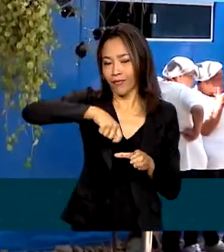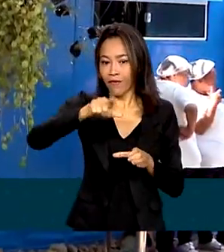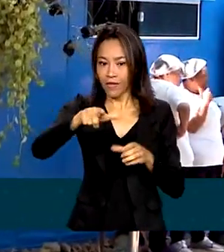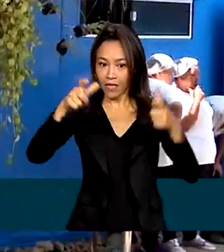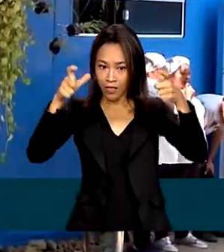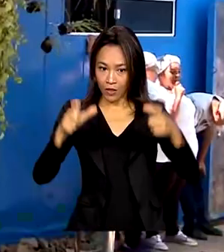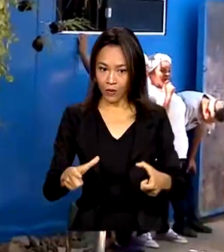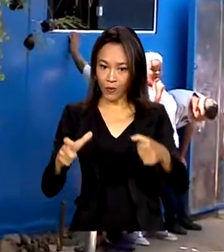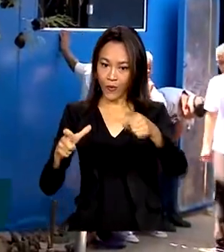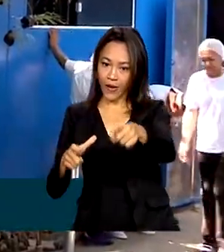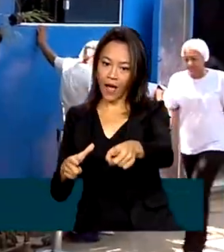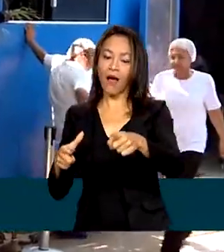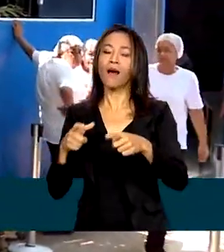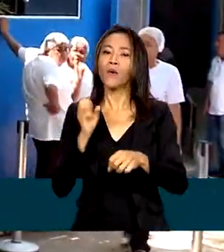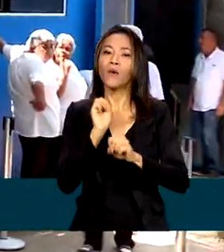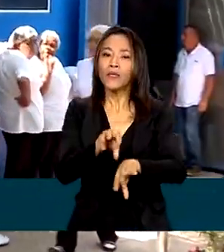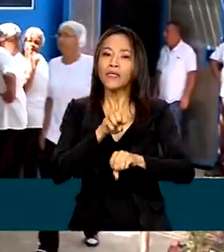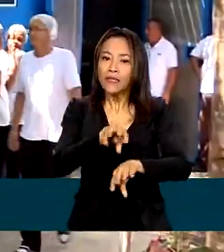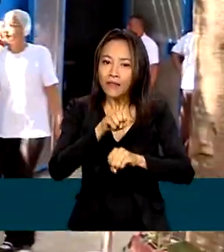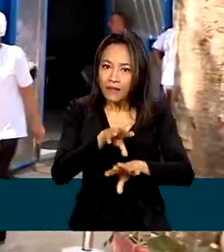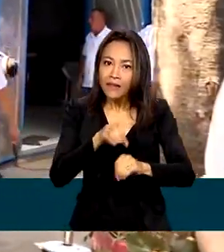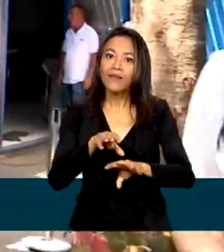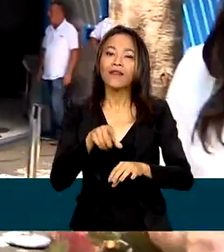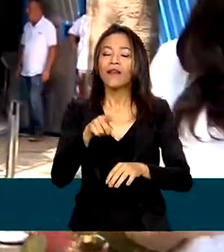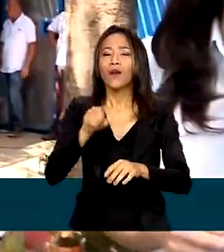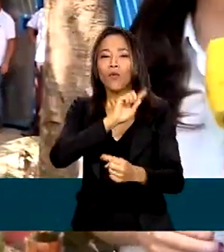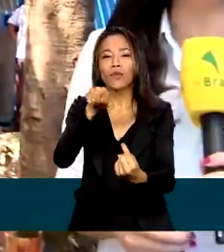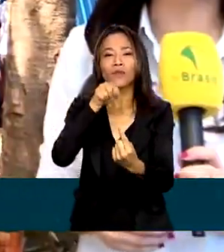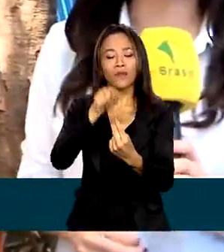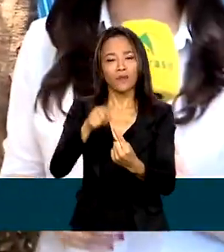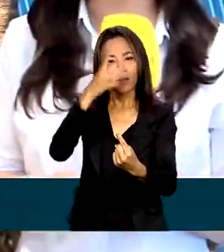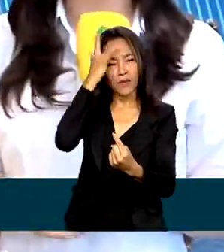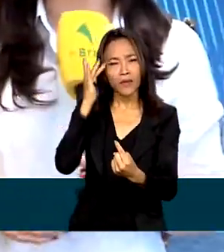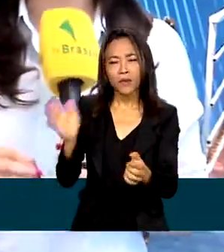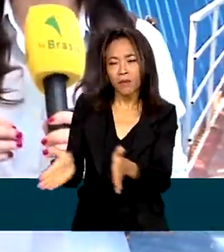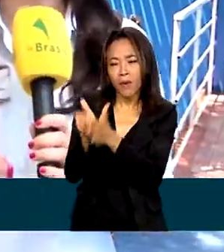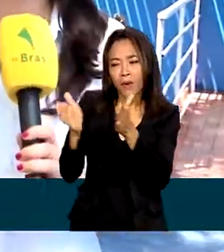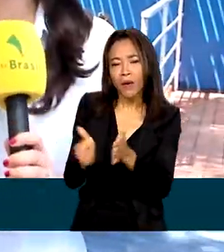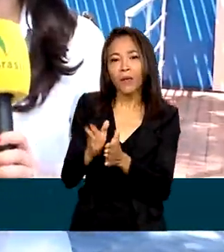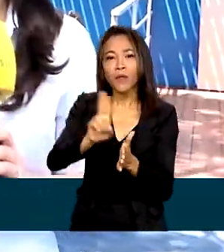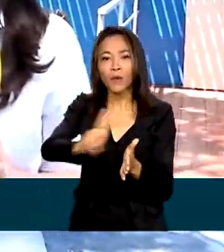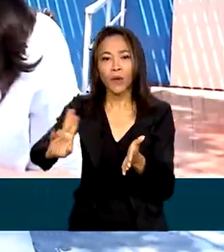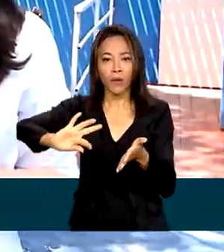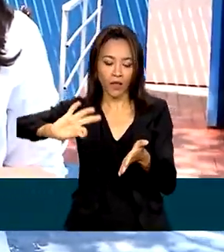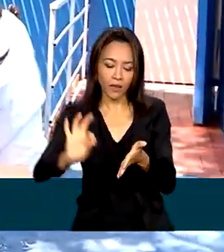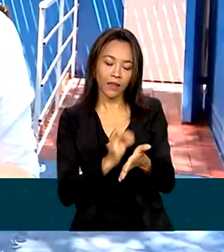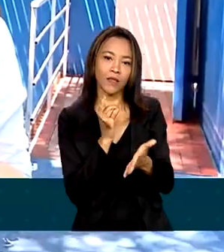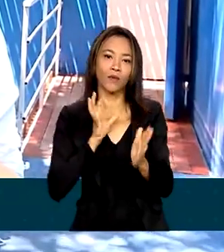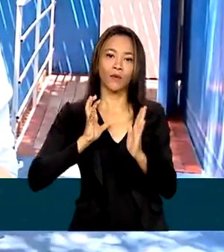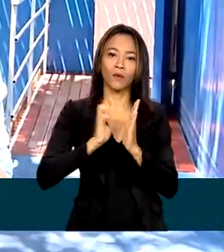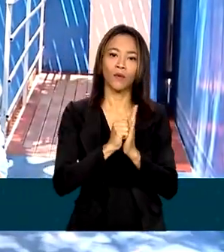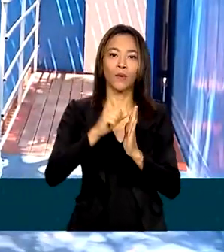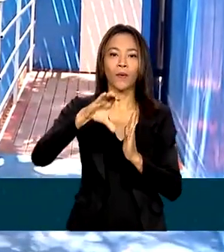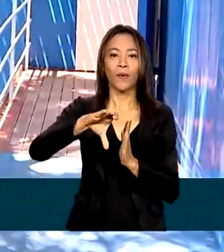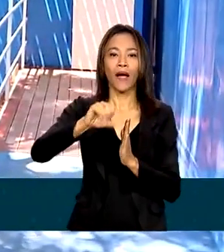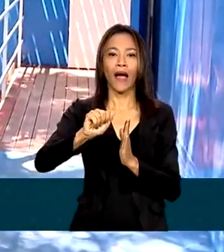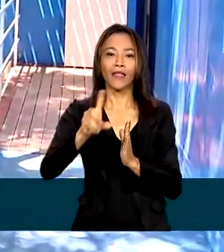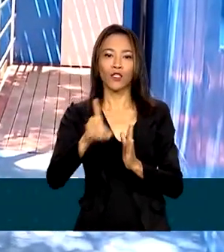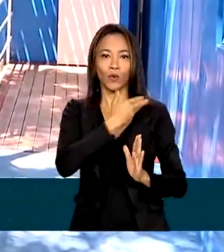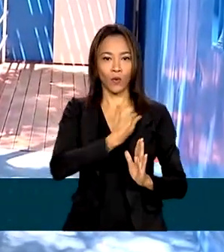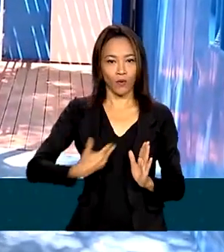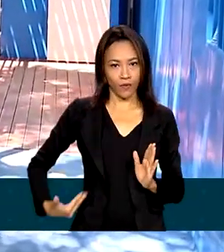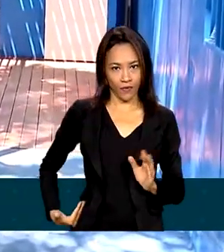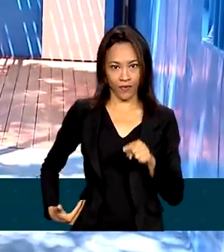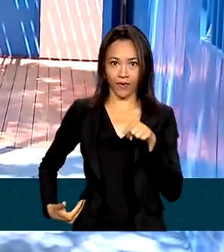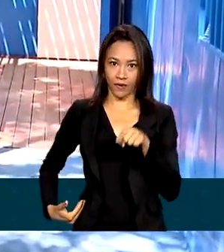nestes containers e tem como público-alvo pessoas de baixa renda inscritas no Cade Único, o cadastro para programas